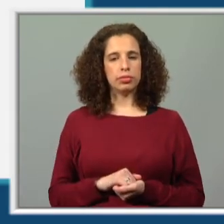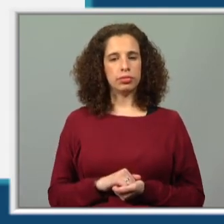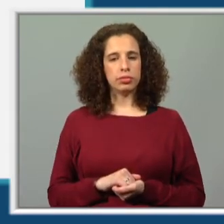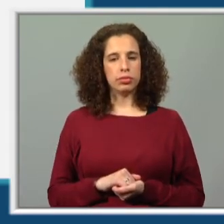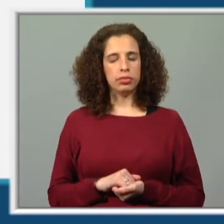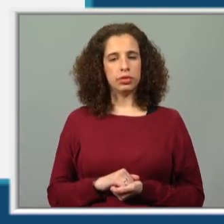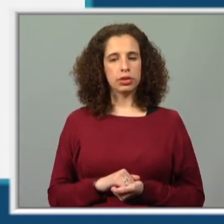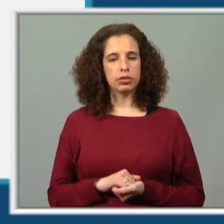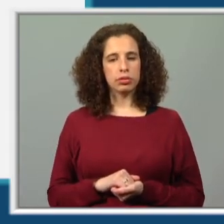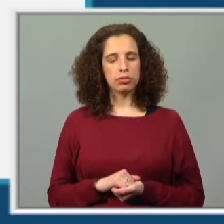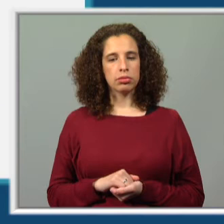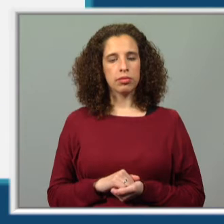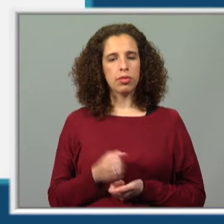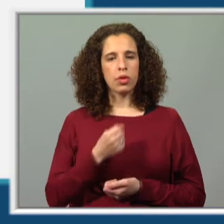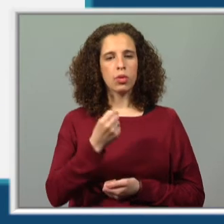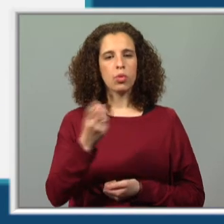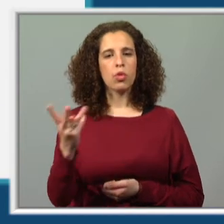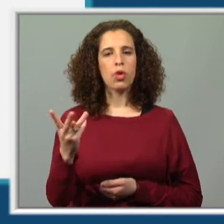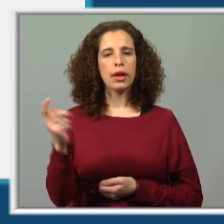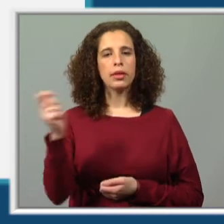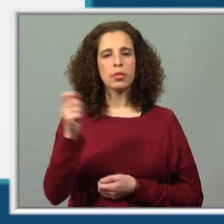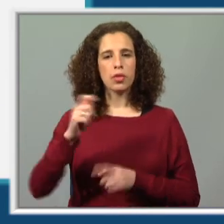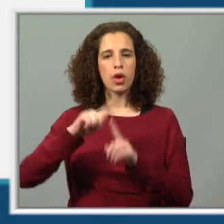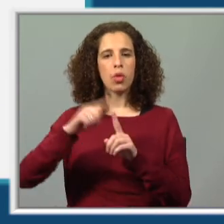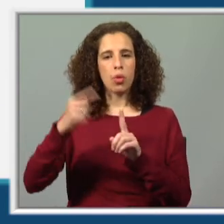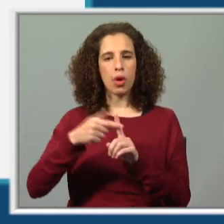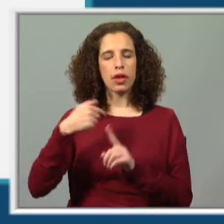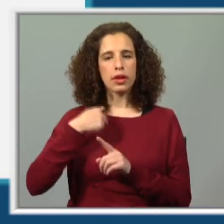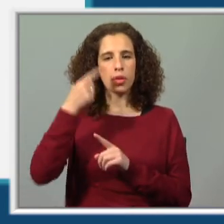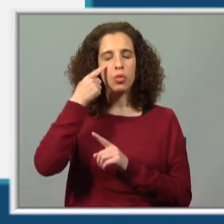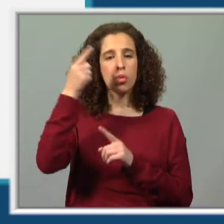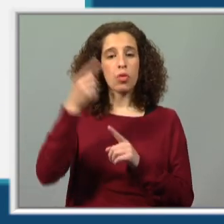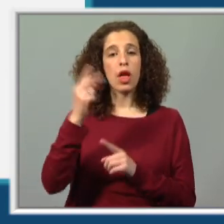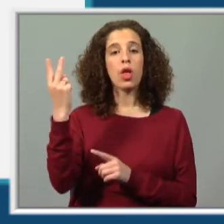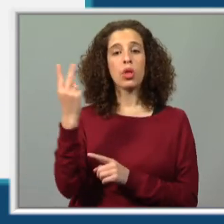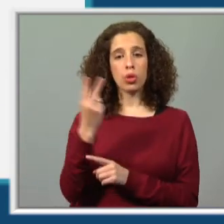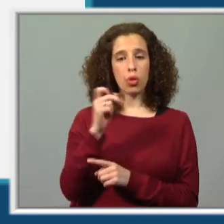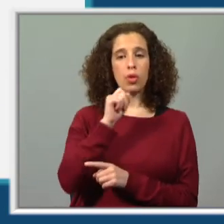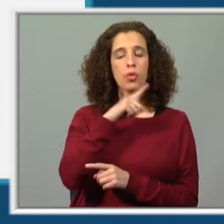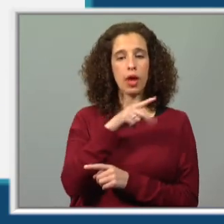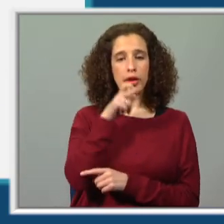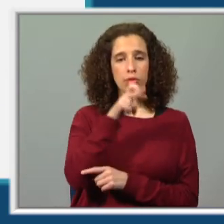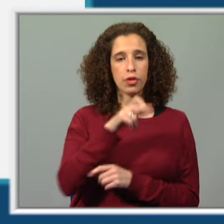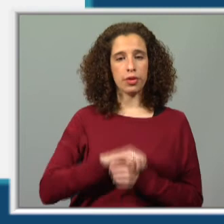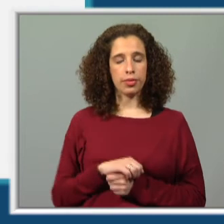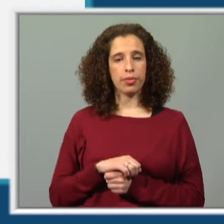Quantos meses tem um ano? E eu apresento-te duas hipóteses de resposta.